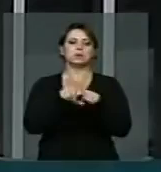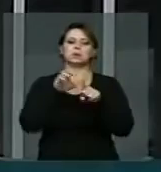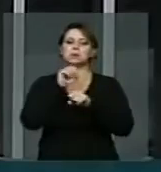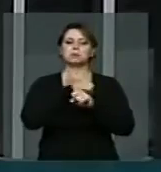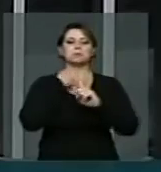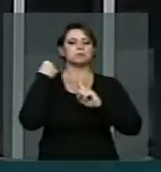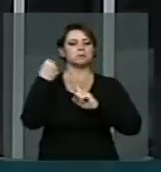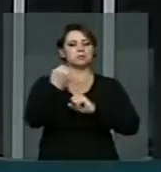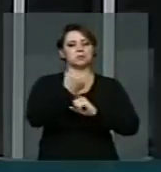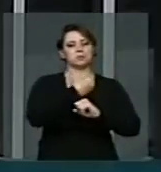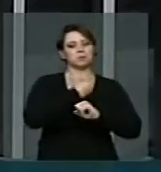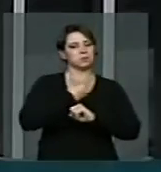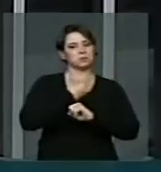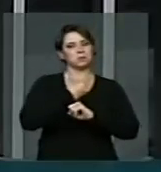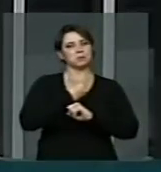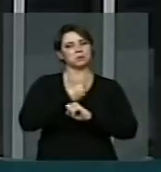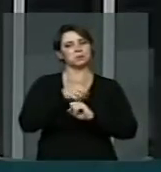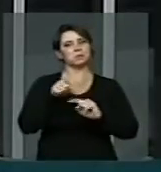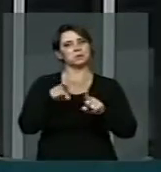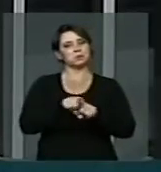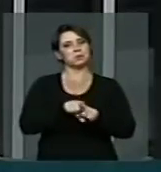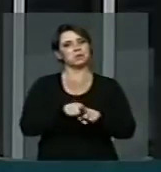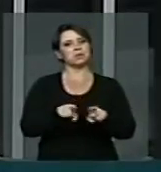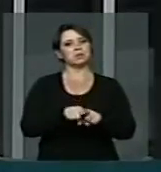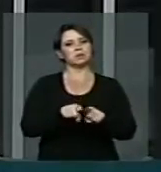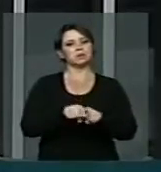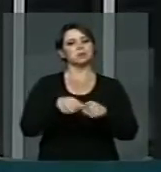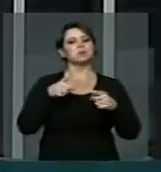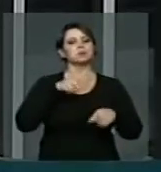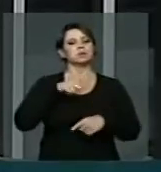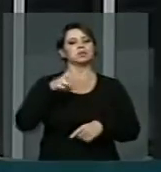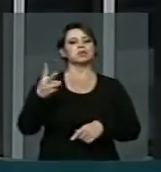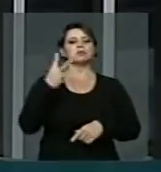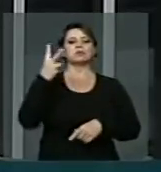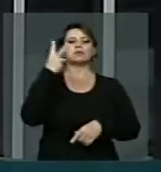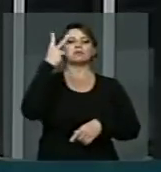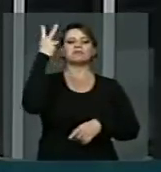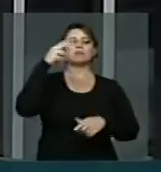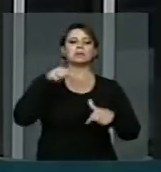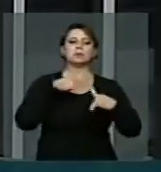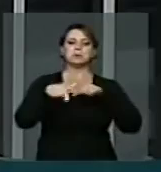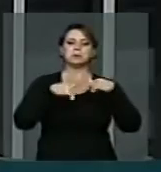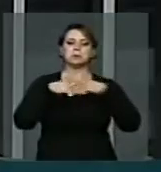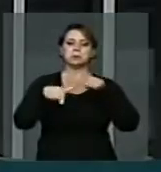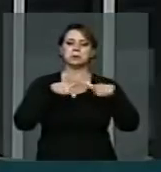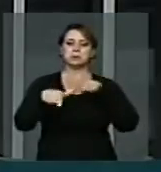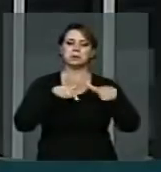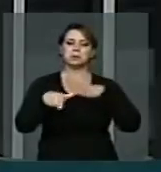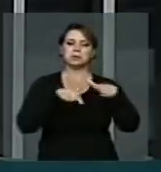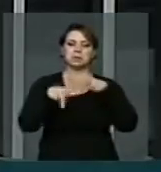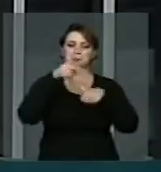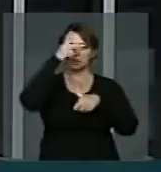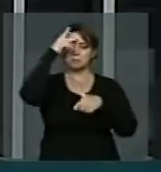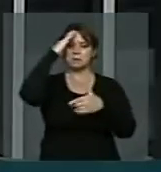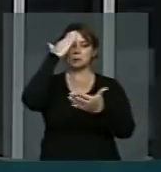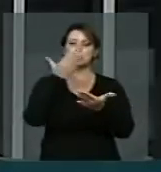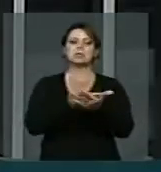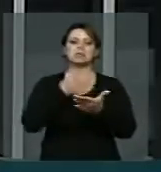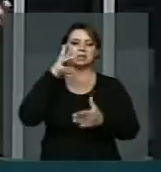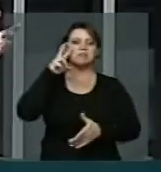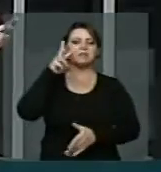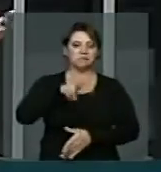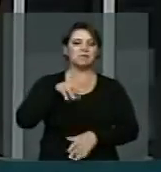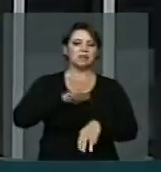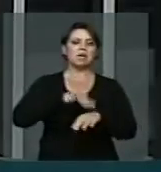sociedade socialista, uma sociedade onde os valores do trabalho sejam reconhecidos como aqueles que